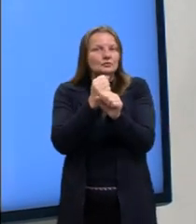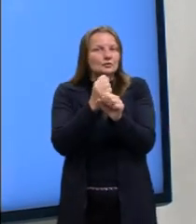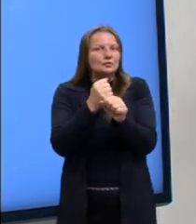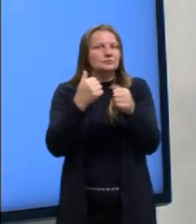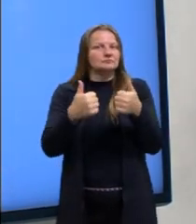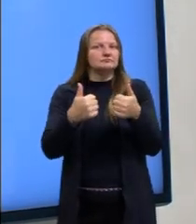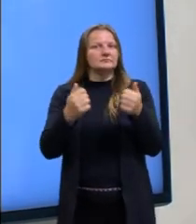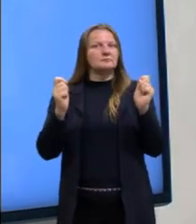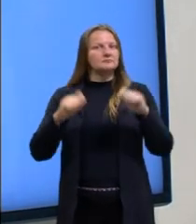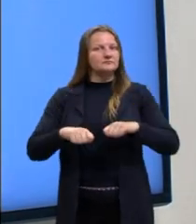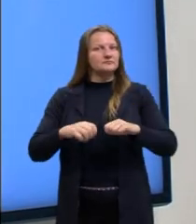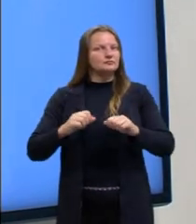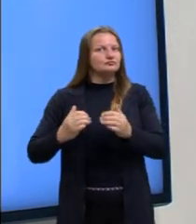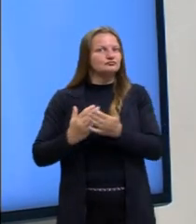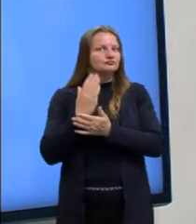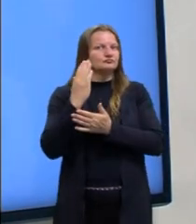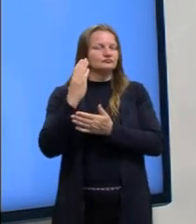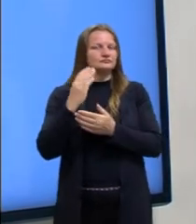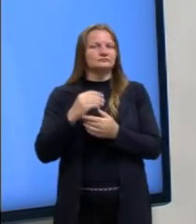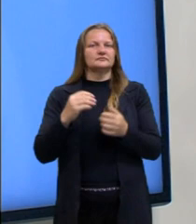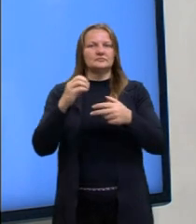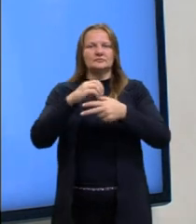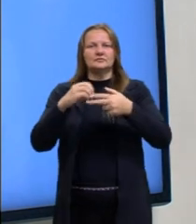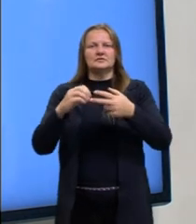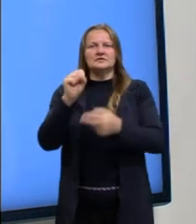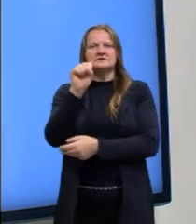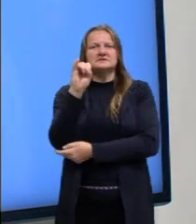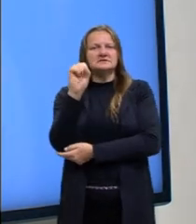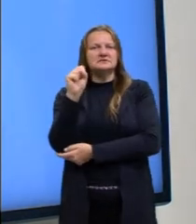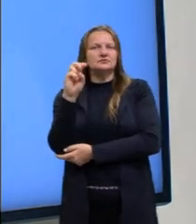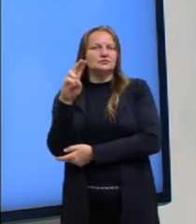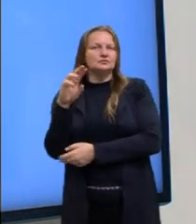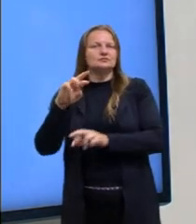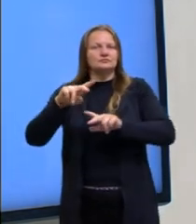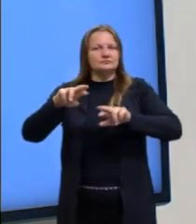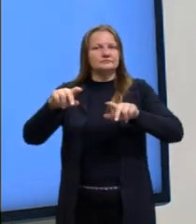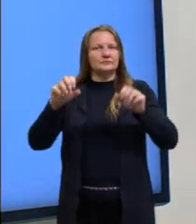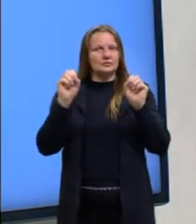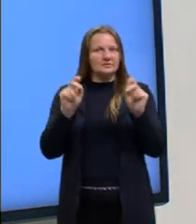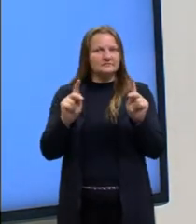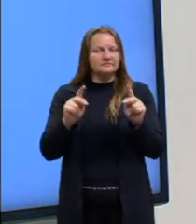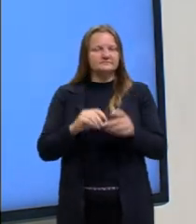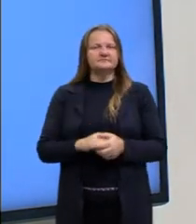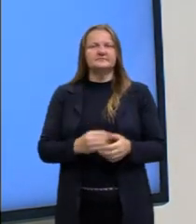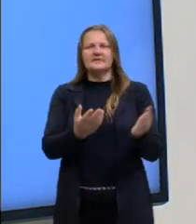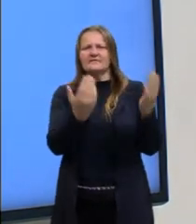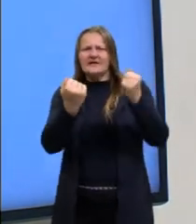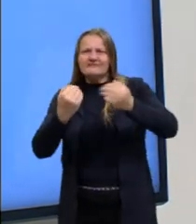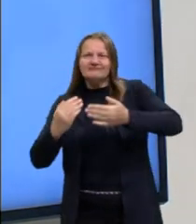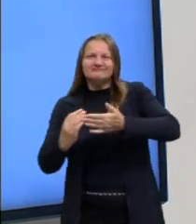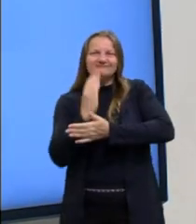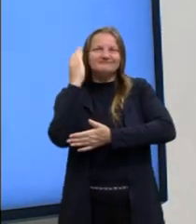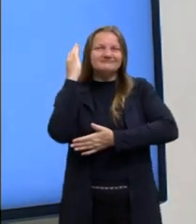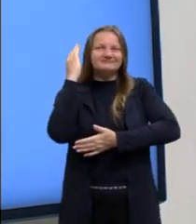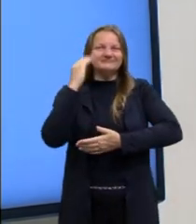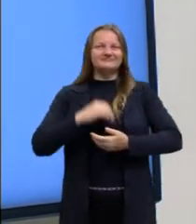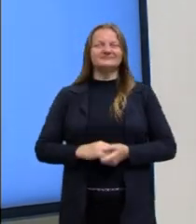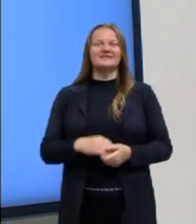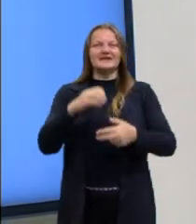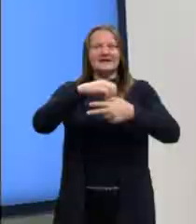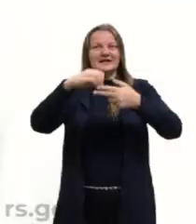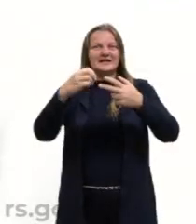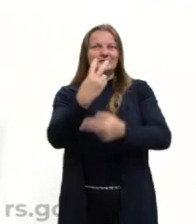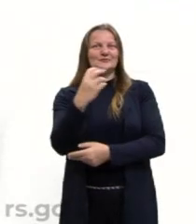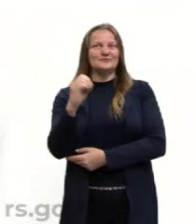enfim, todas as possibilidades que o Enem permite, Sisu, ProUni, etc. Certo? Então vamos lá, partiu passar, Enem